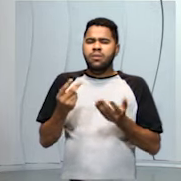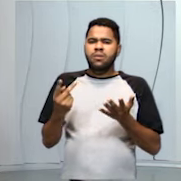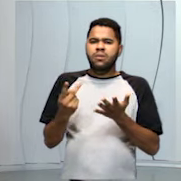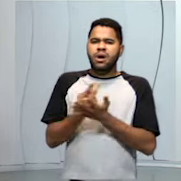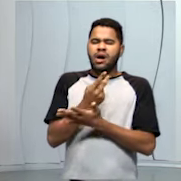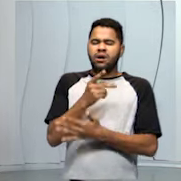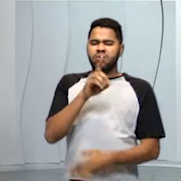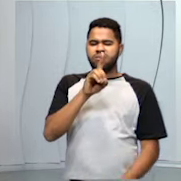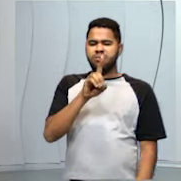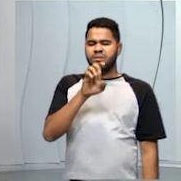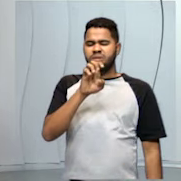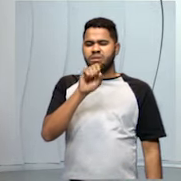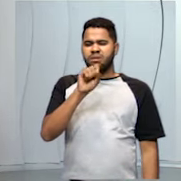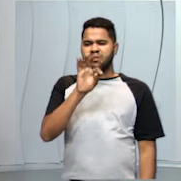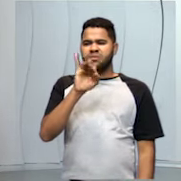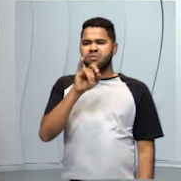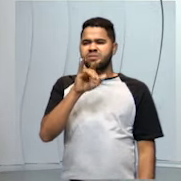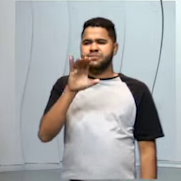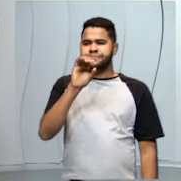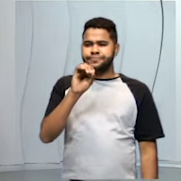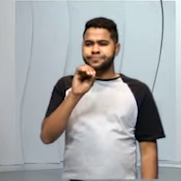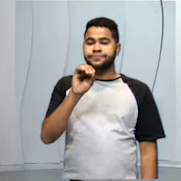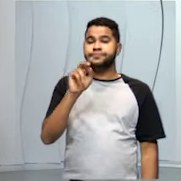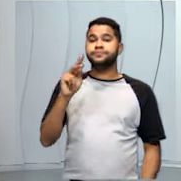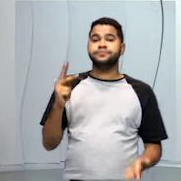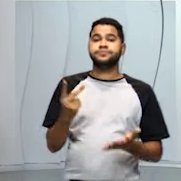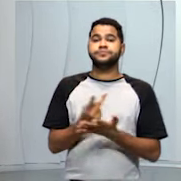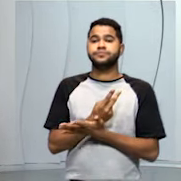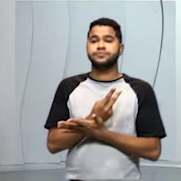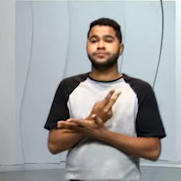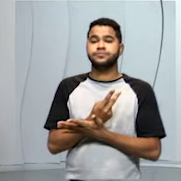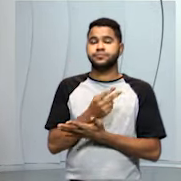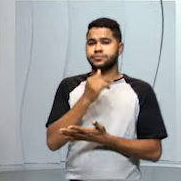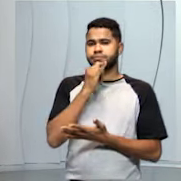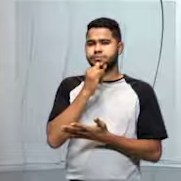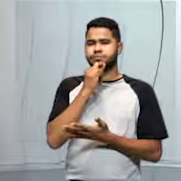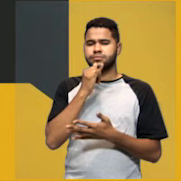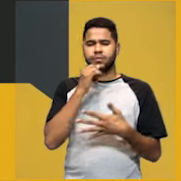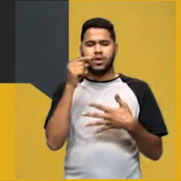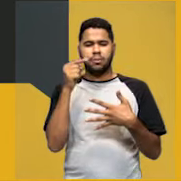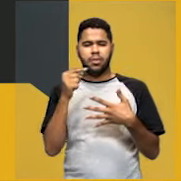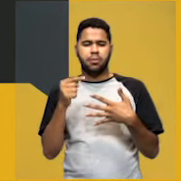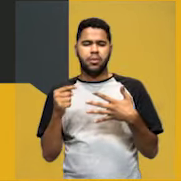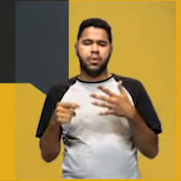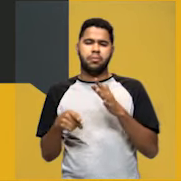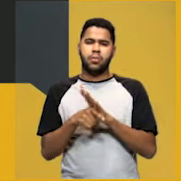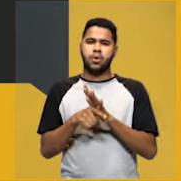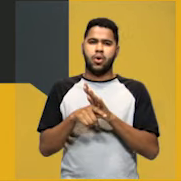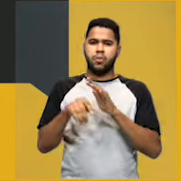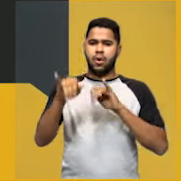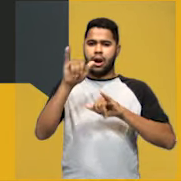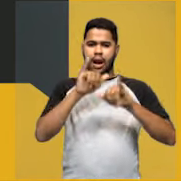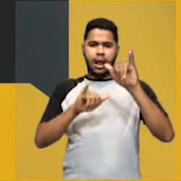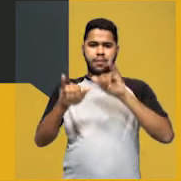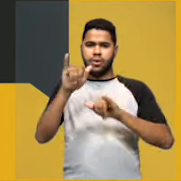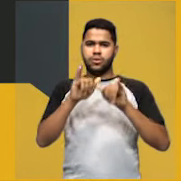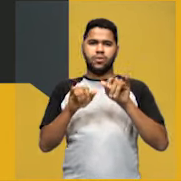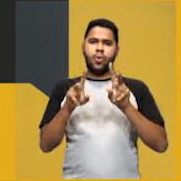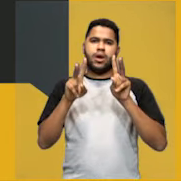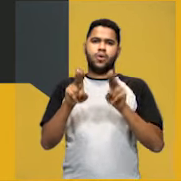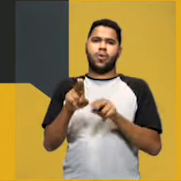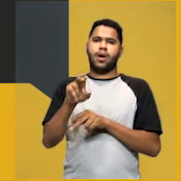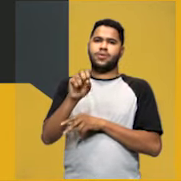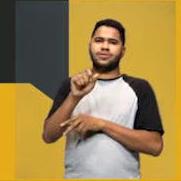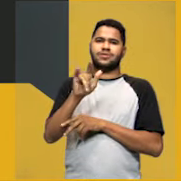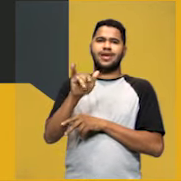destilação? Ela vai acontecer com um equipamento de laboratório, não é como a salina que está lá